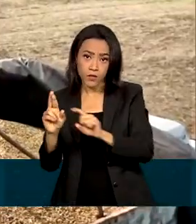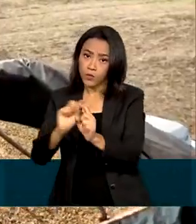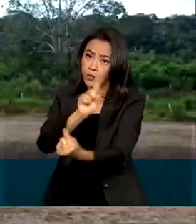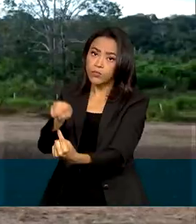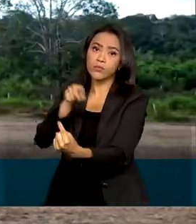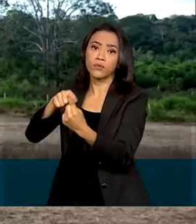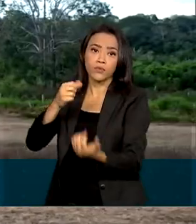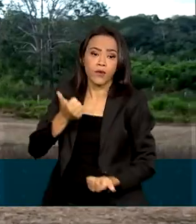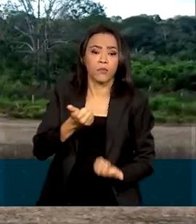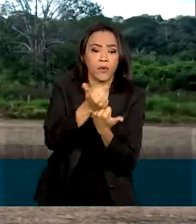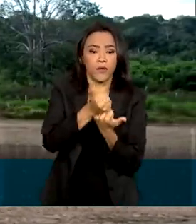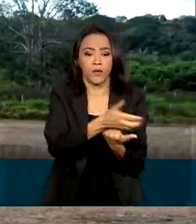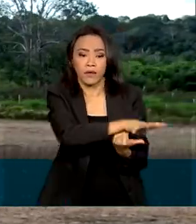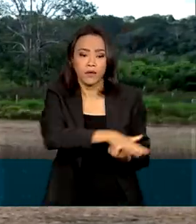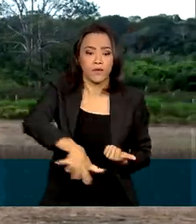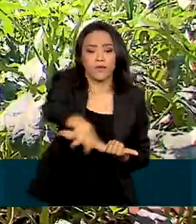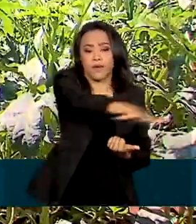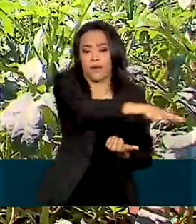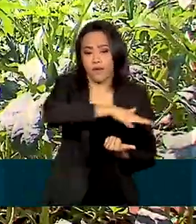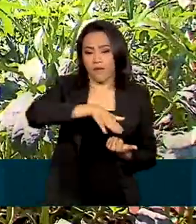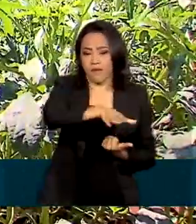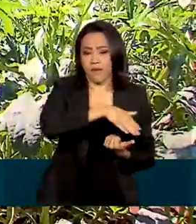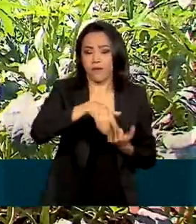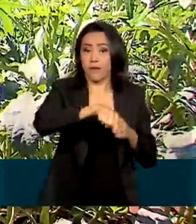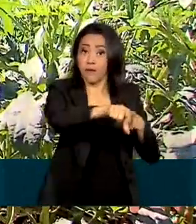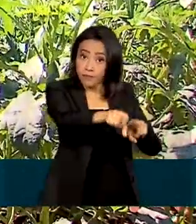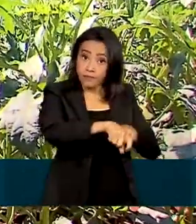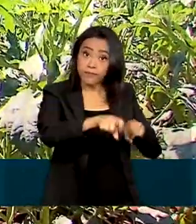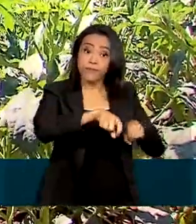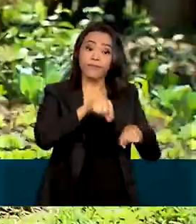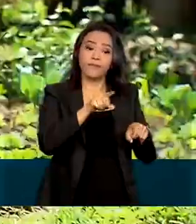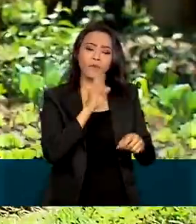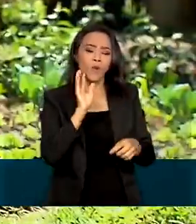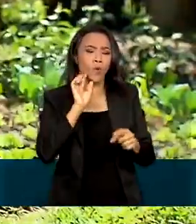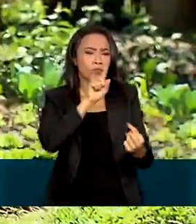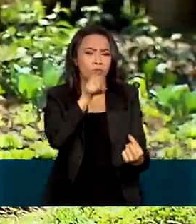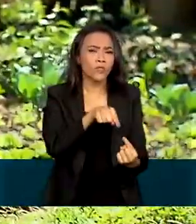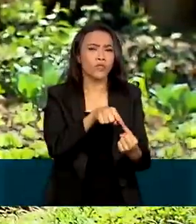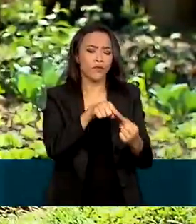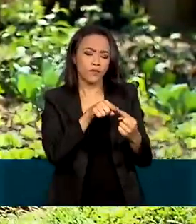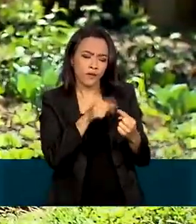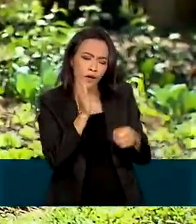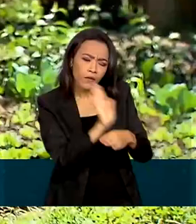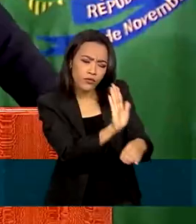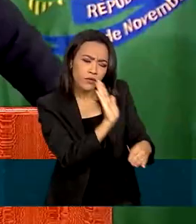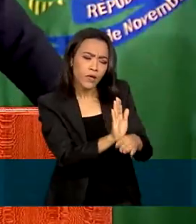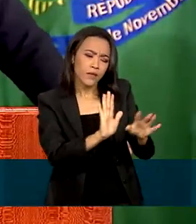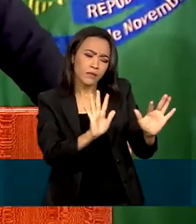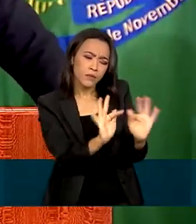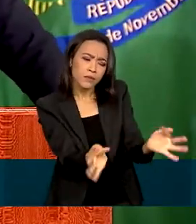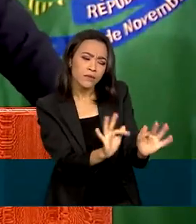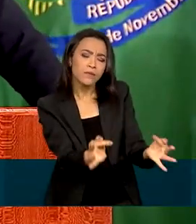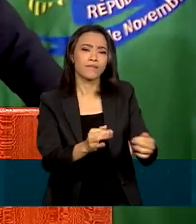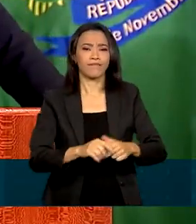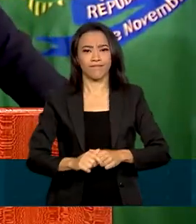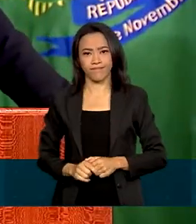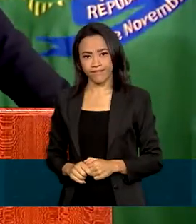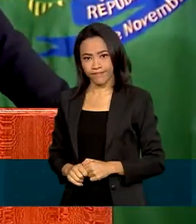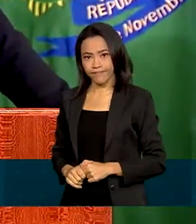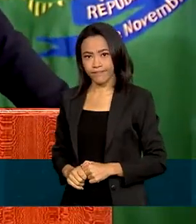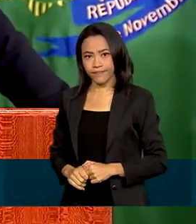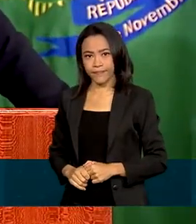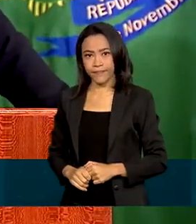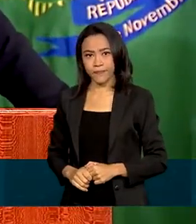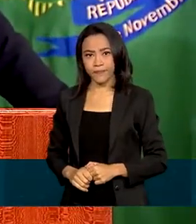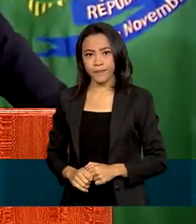produção agropecuária. A prioridade é o atendimento para pequenos e médios agricultores. Durante a pandemia, vocês